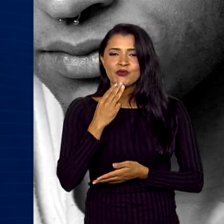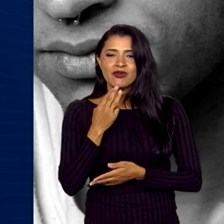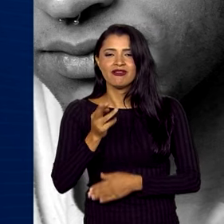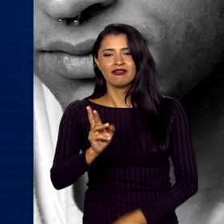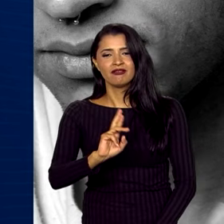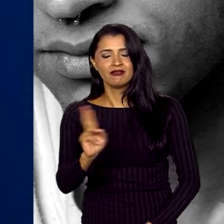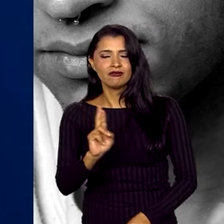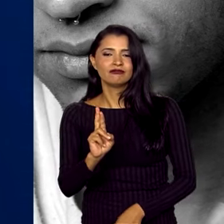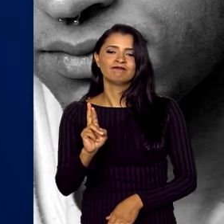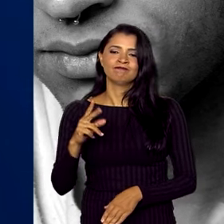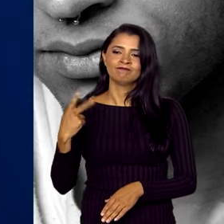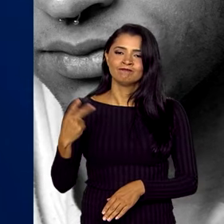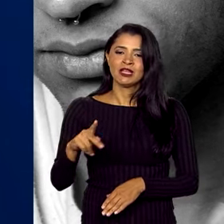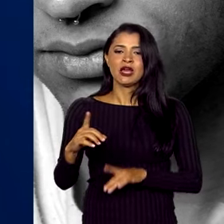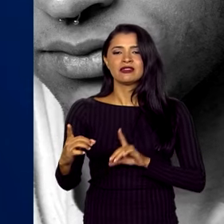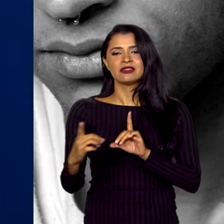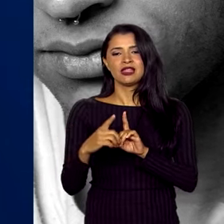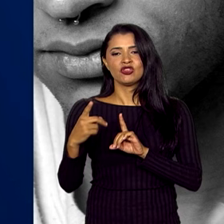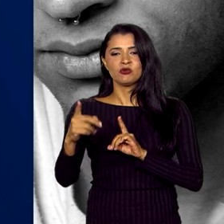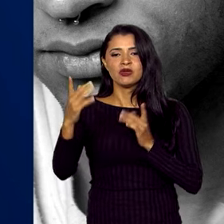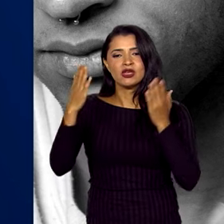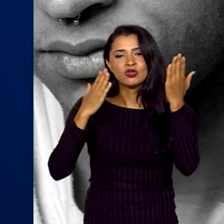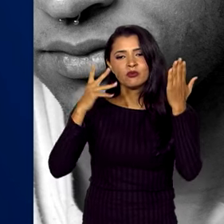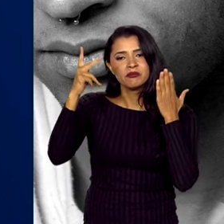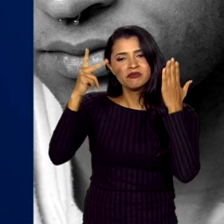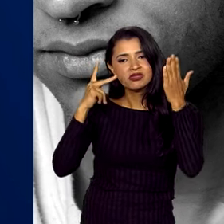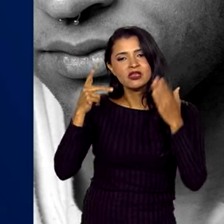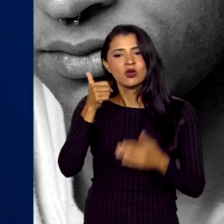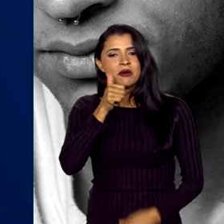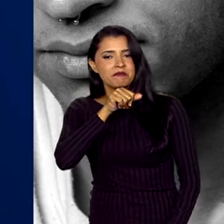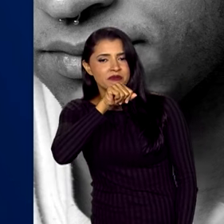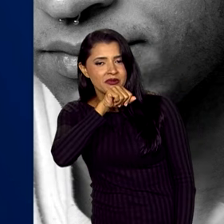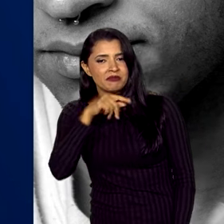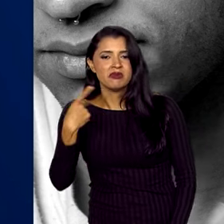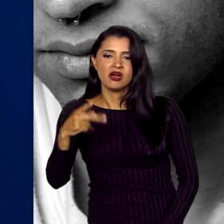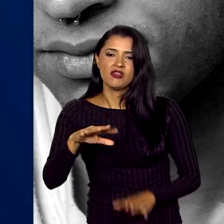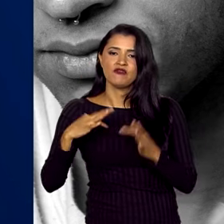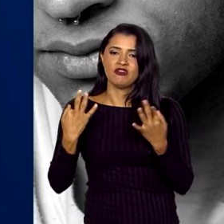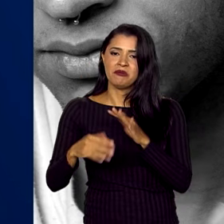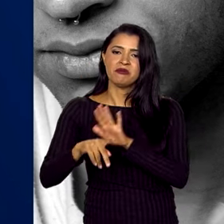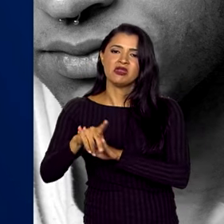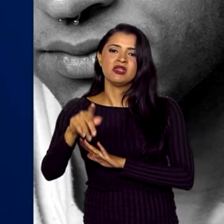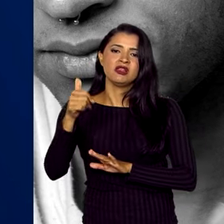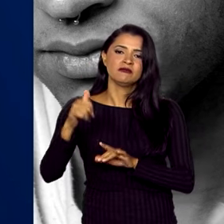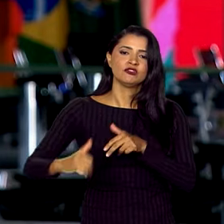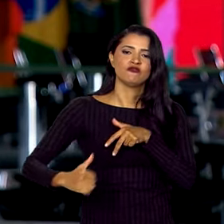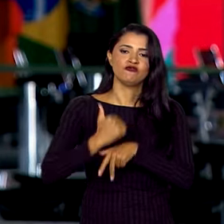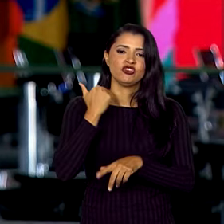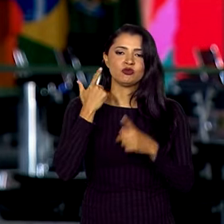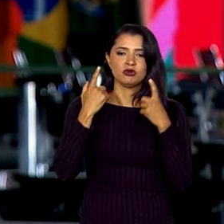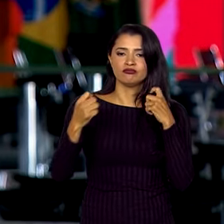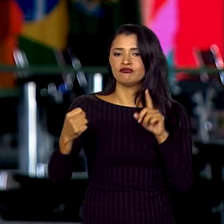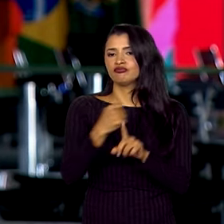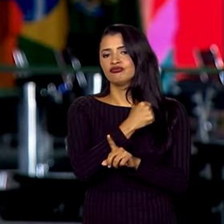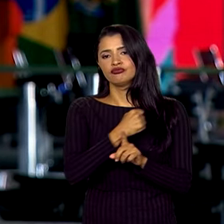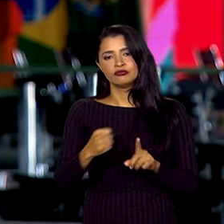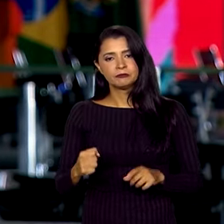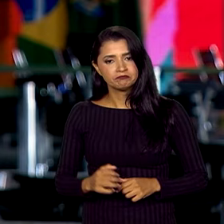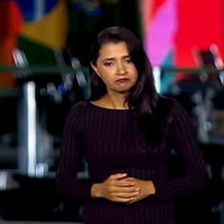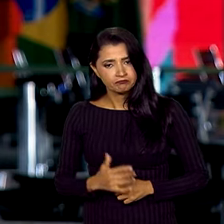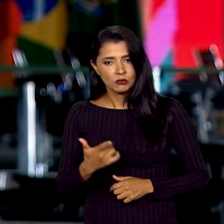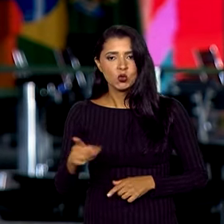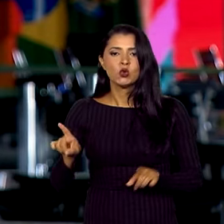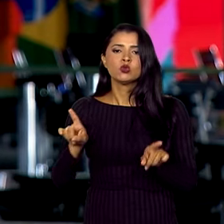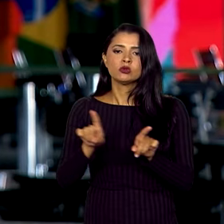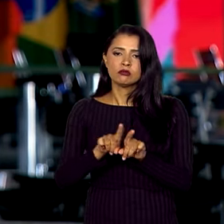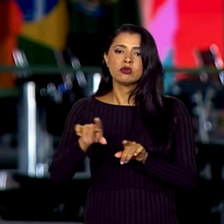para a qualificação do atendimento psicossocial a mães e familiares de vítimas de violência. Outra medida é uma